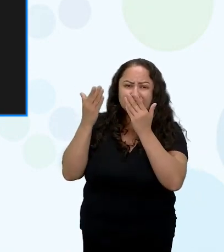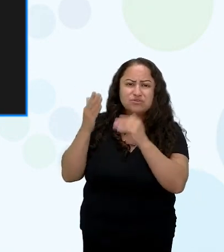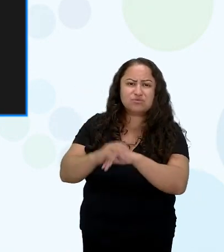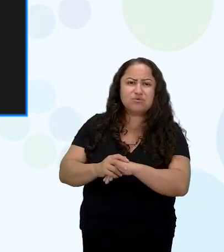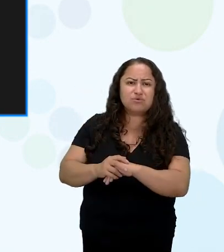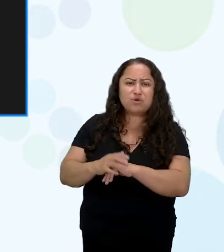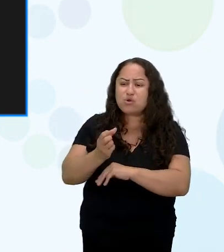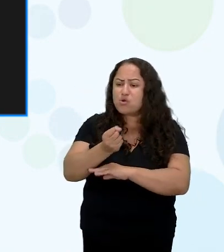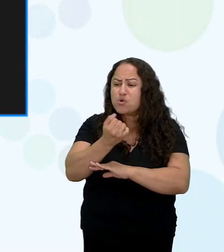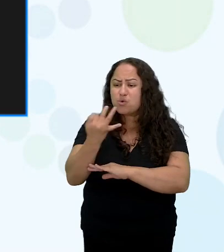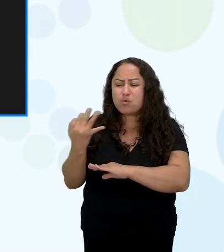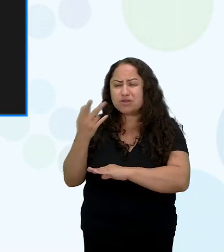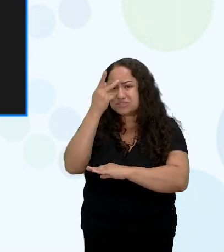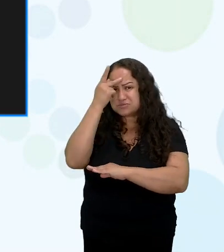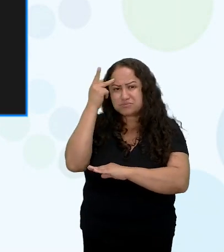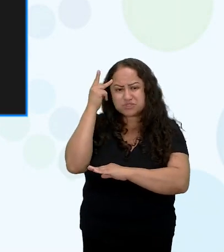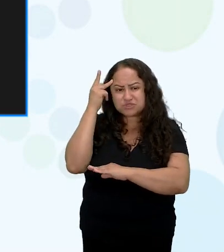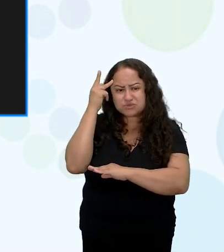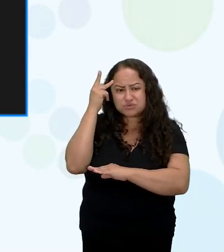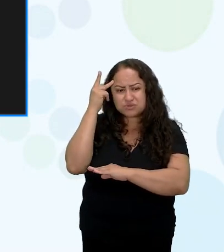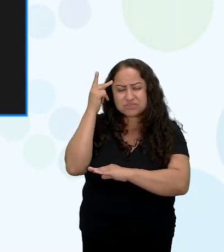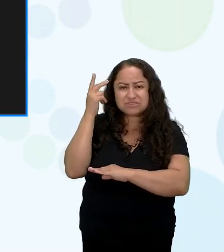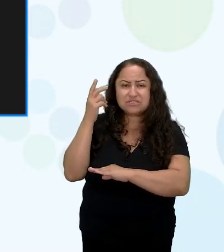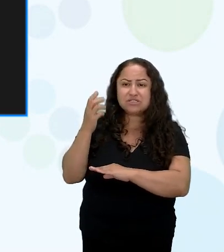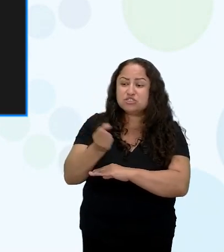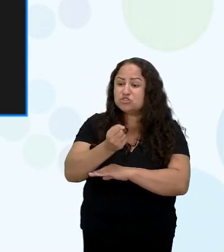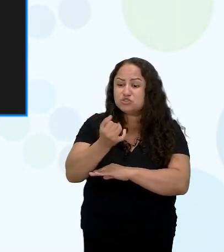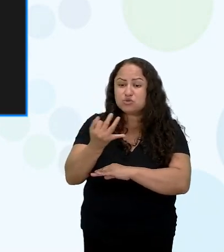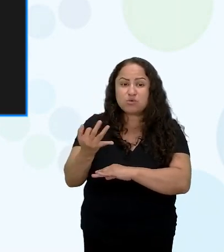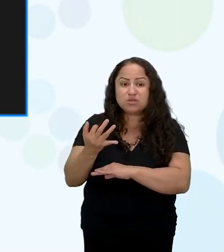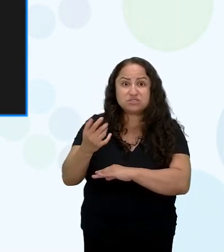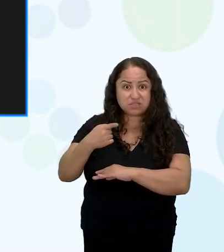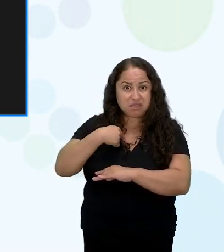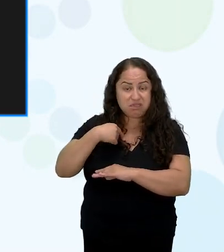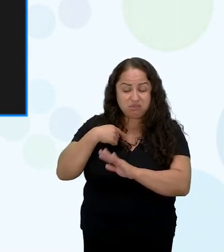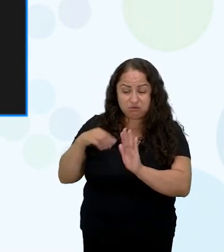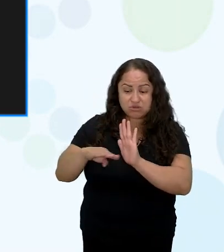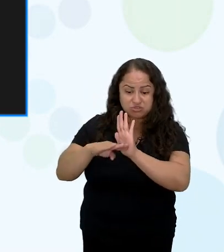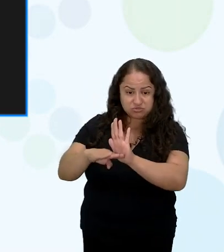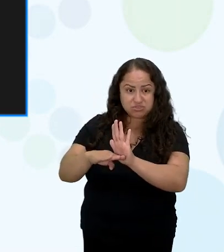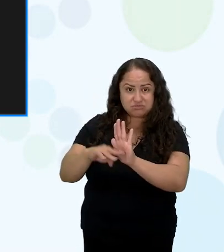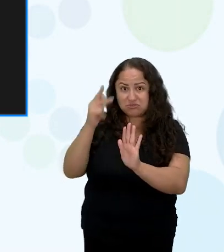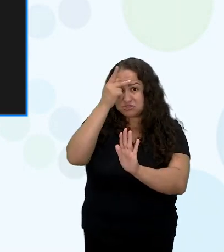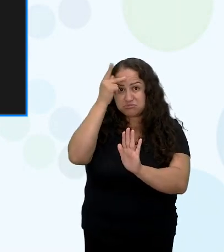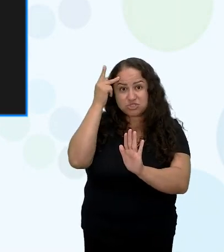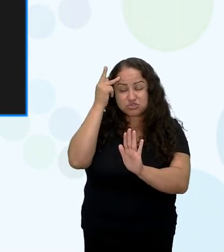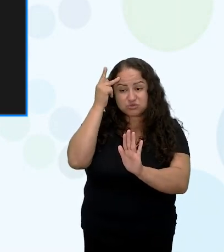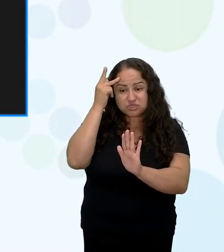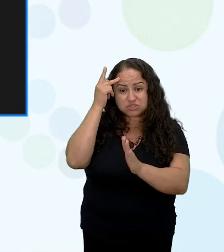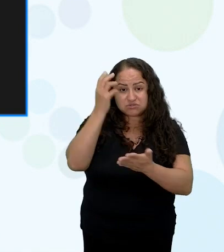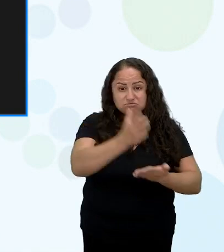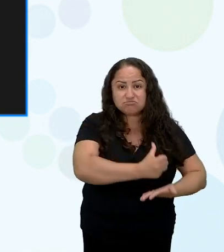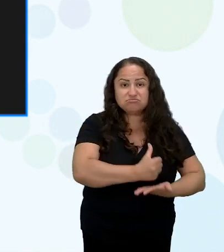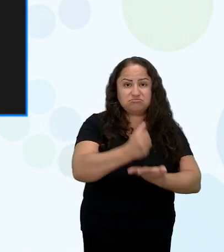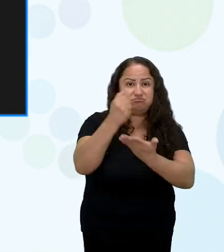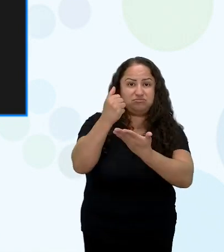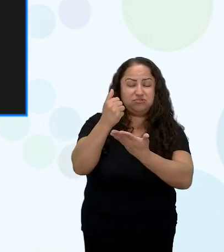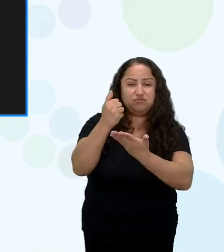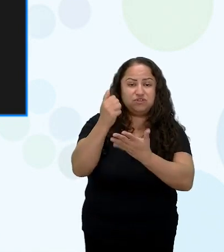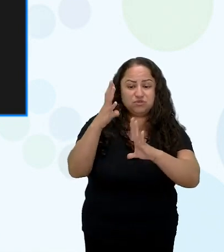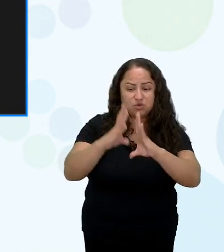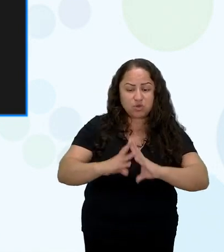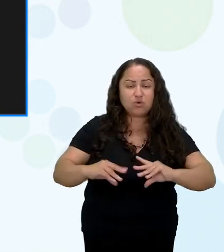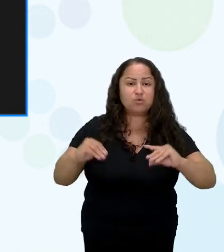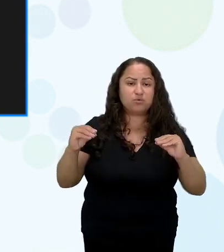pessoas o quanto de seres vivos que eu estou ajudando o quanto de gente que eu estou salvando que eu estou curando